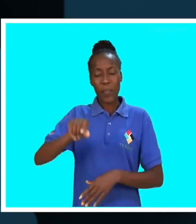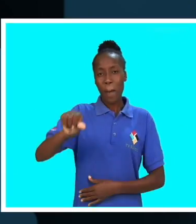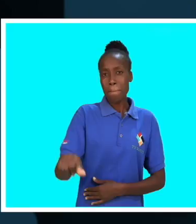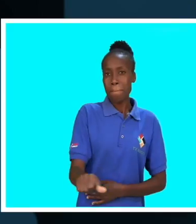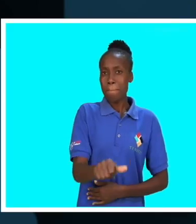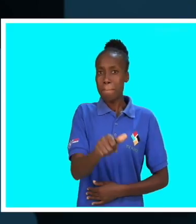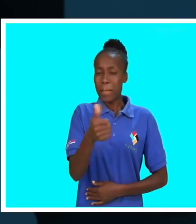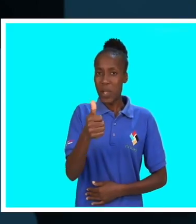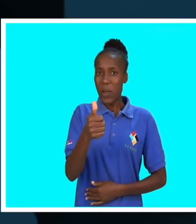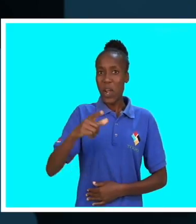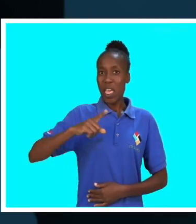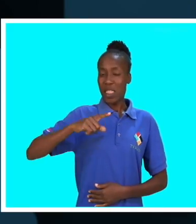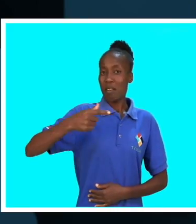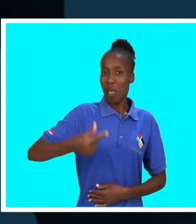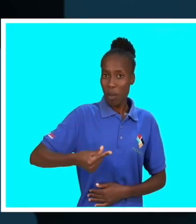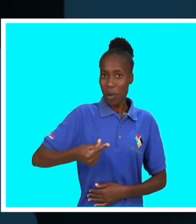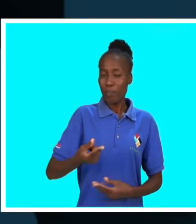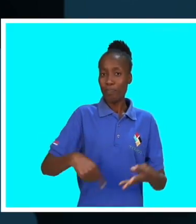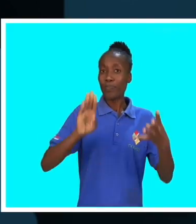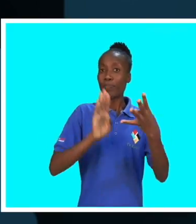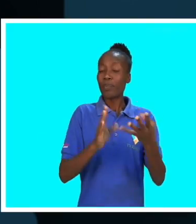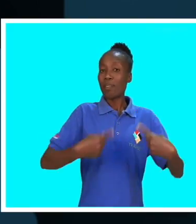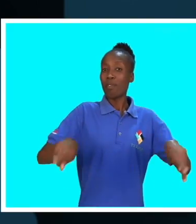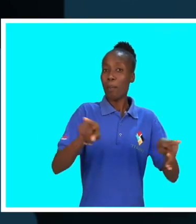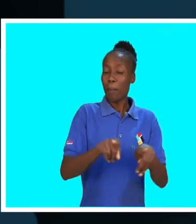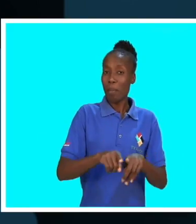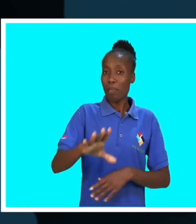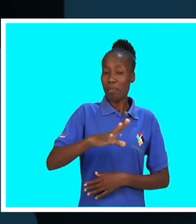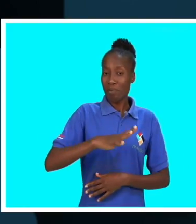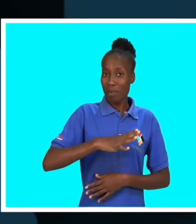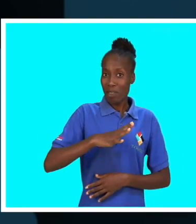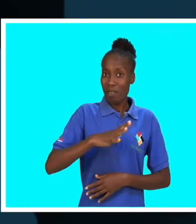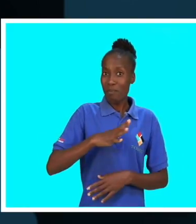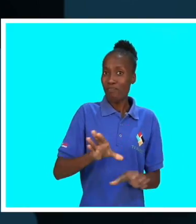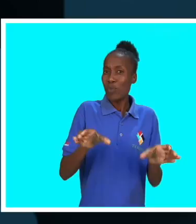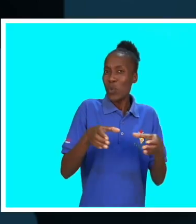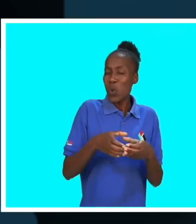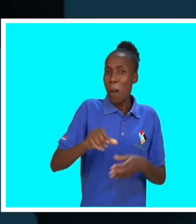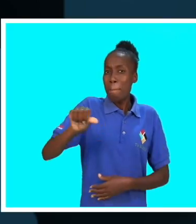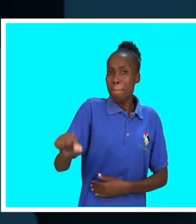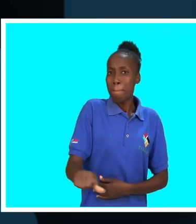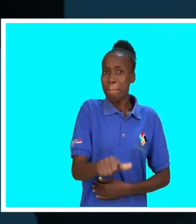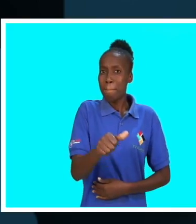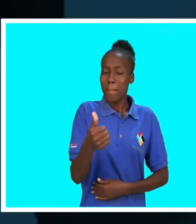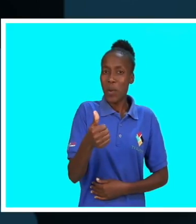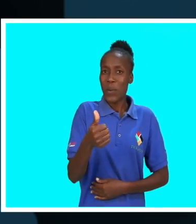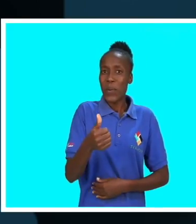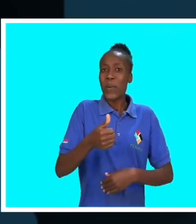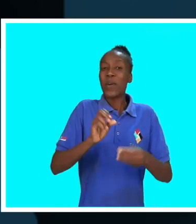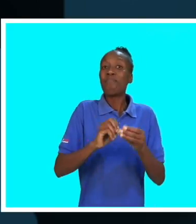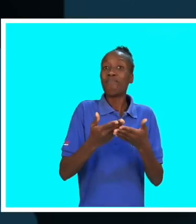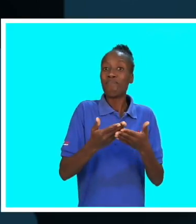melhor treinador, para além da categoria de melhor